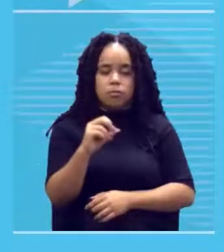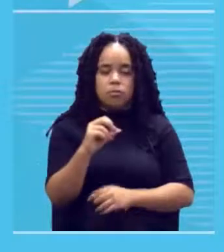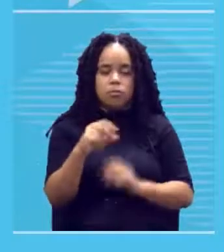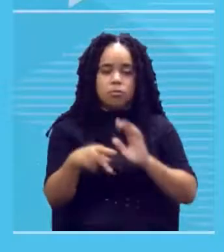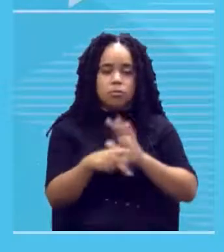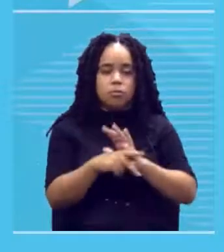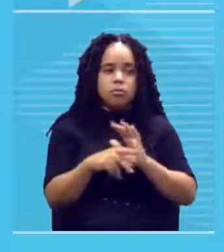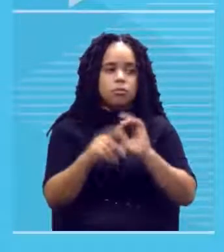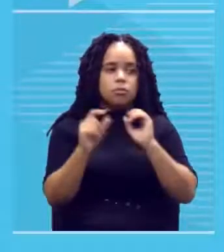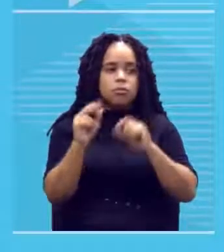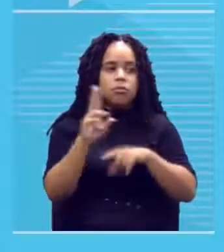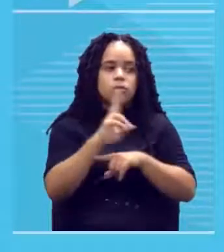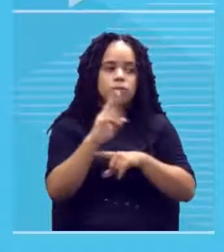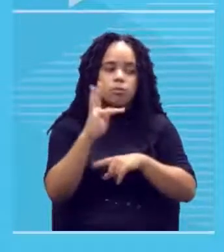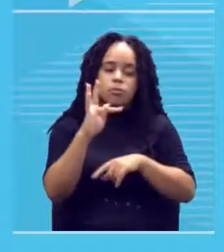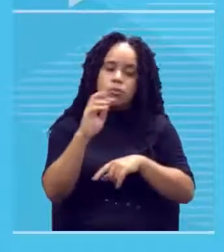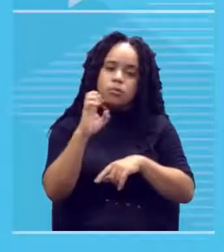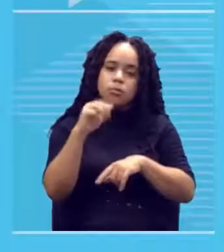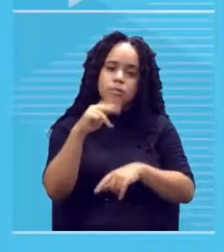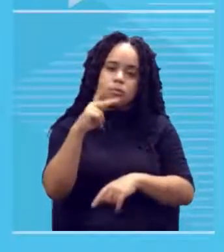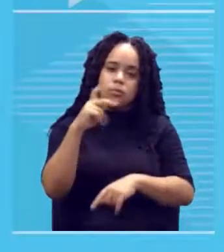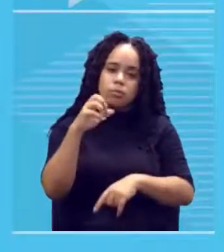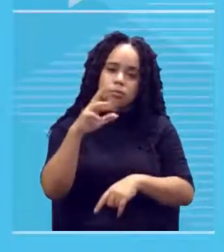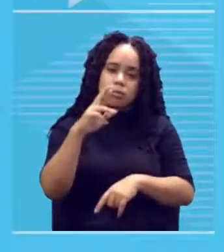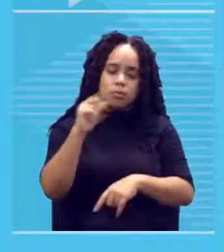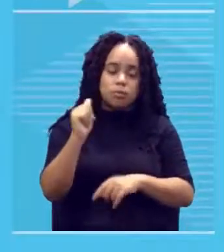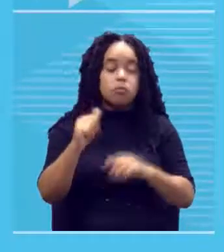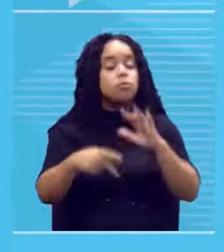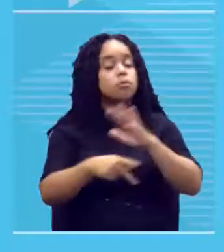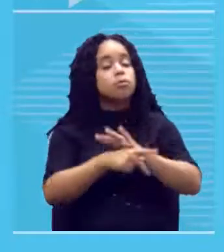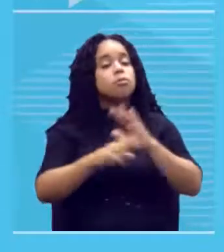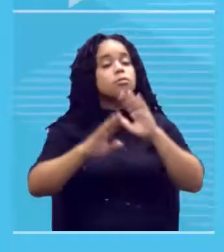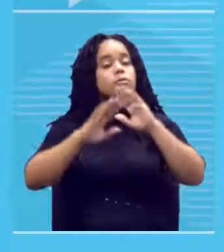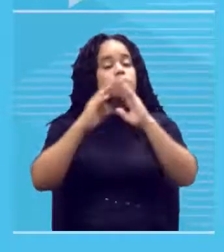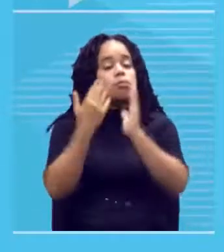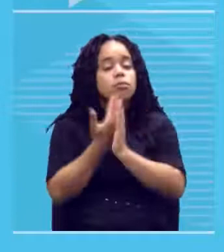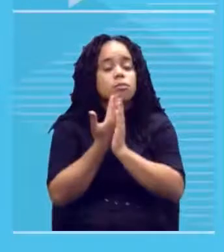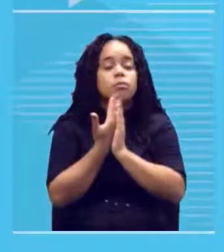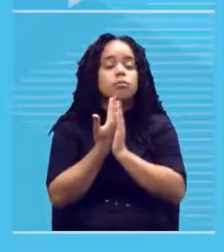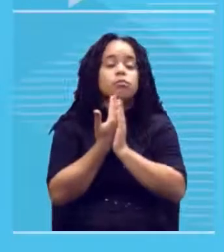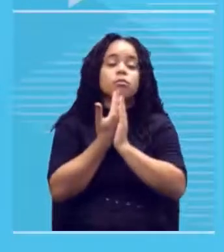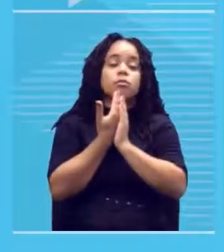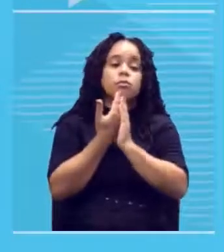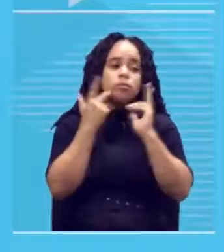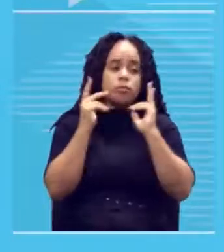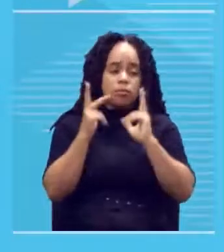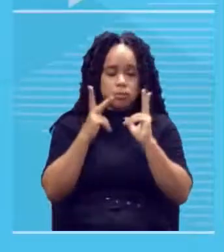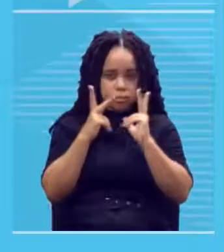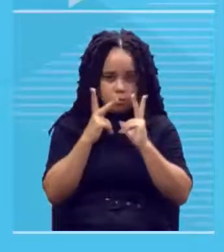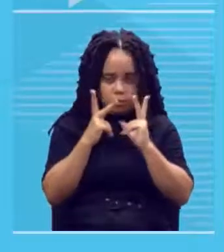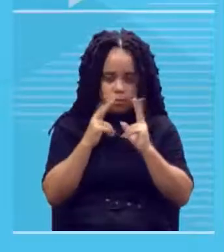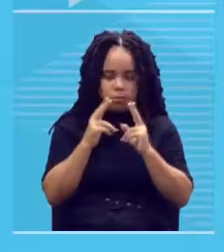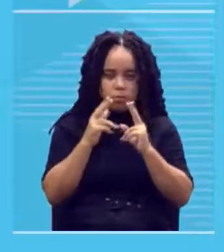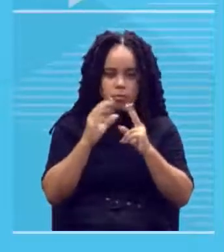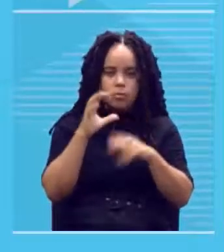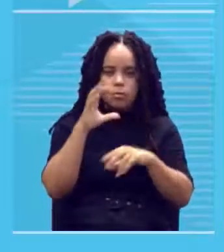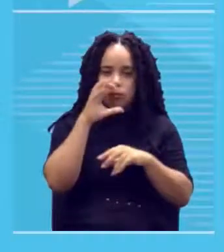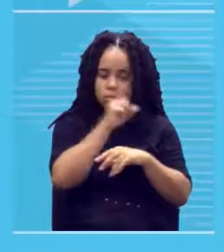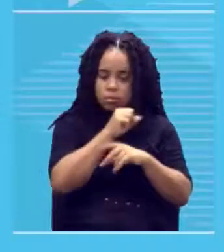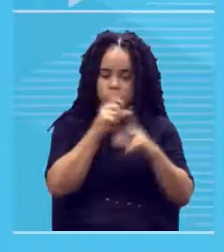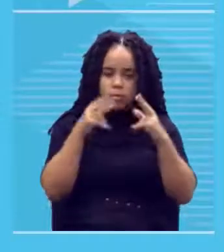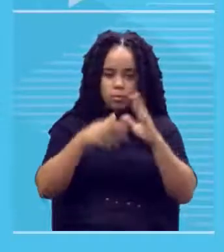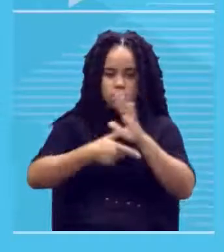têmpera gouache é a chamada tinta escolar ela seca rápido como a tinta acrílica